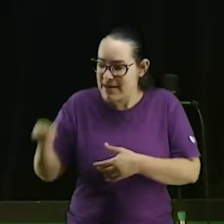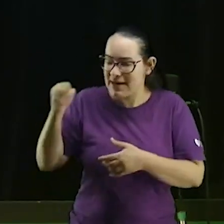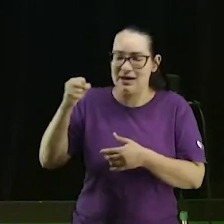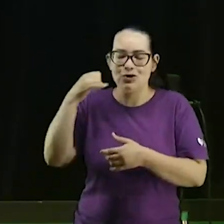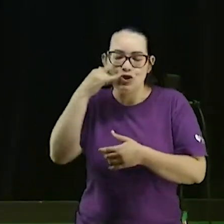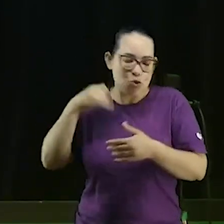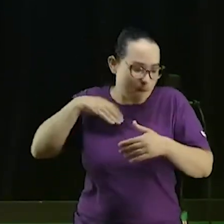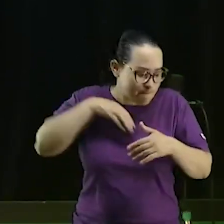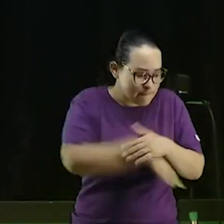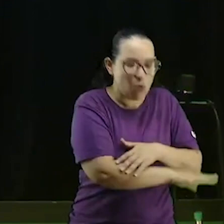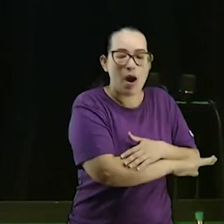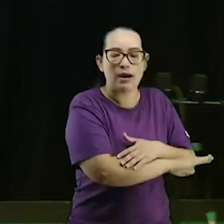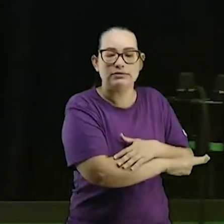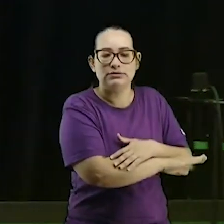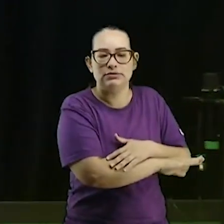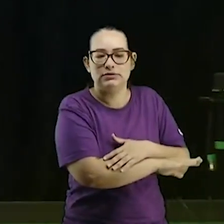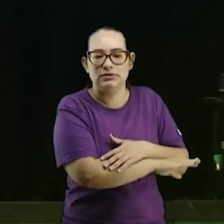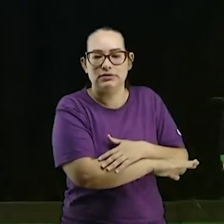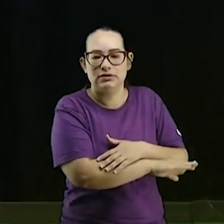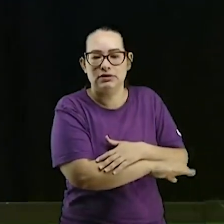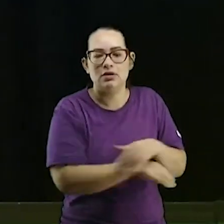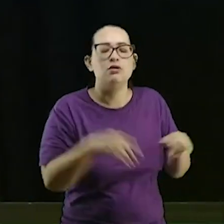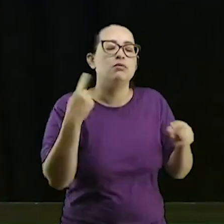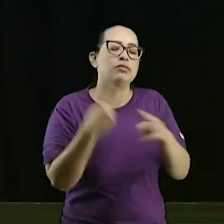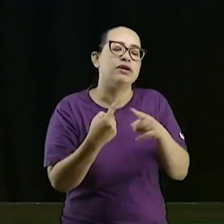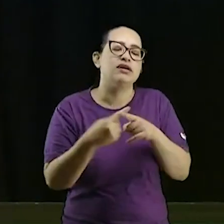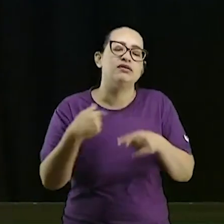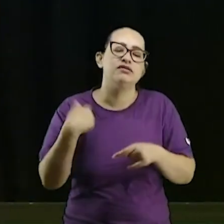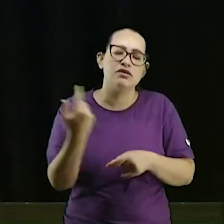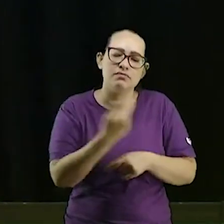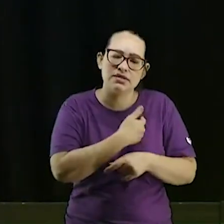porque a gente precisa celebrar a festa da liberdade